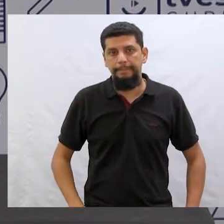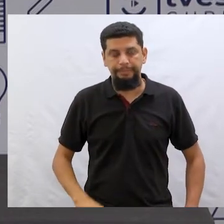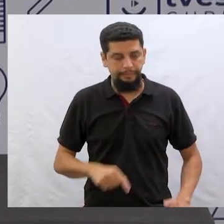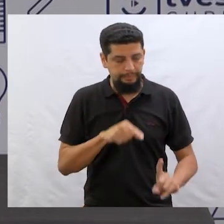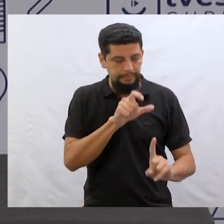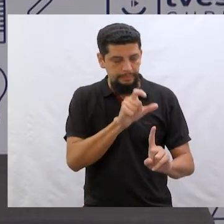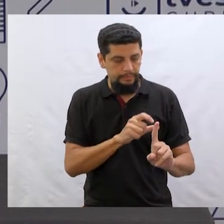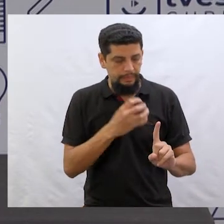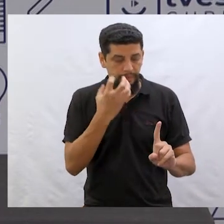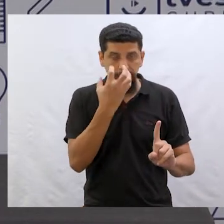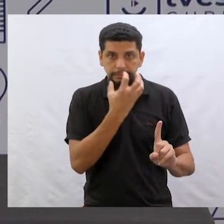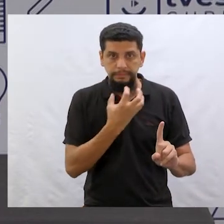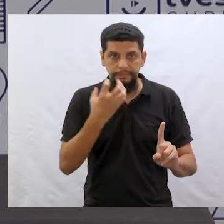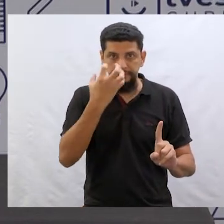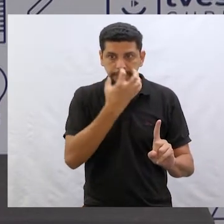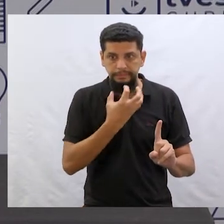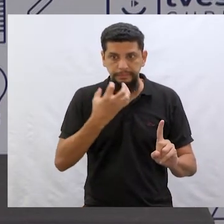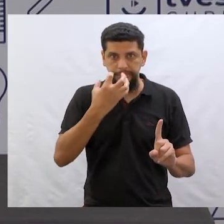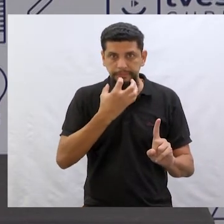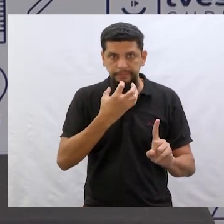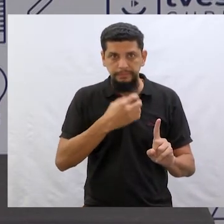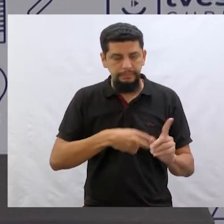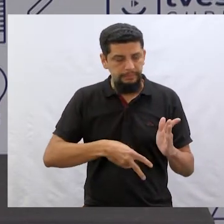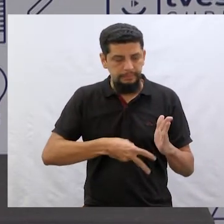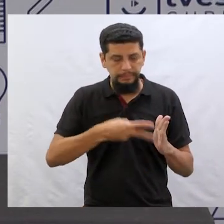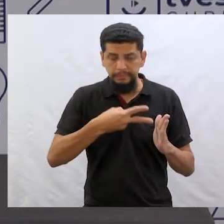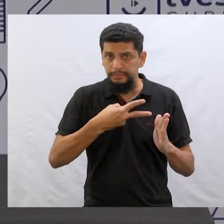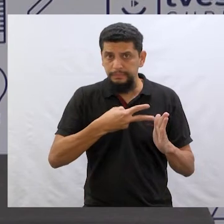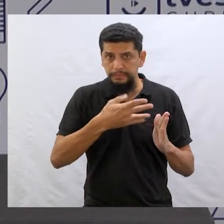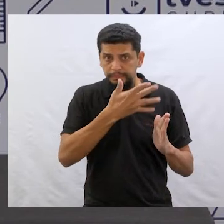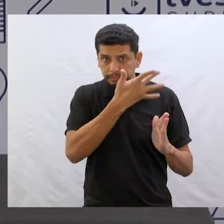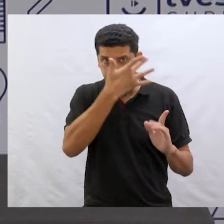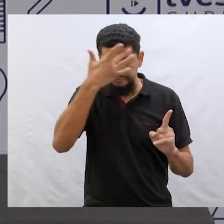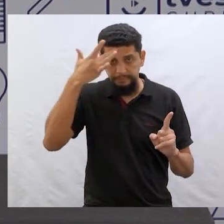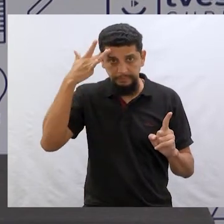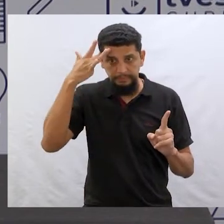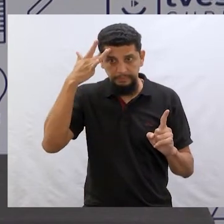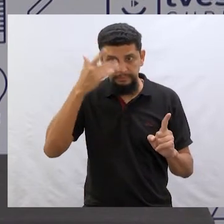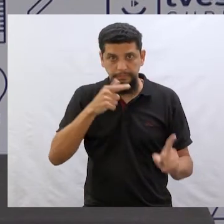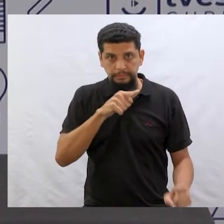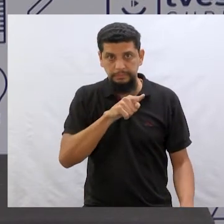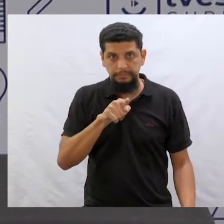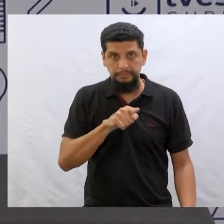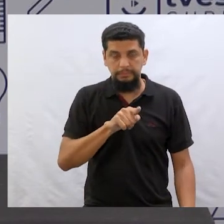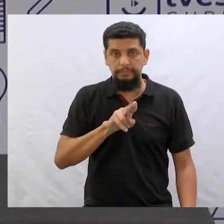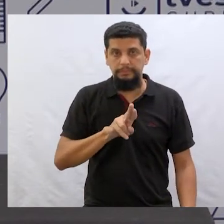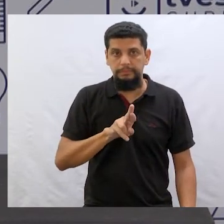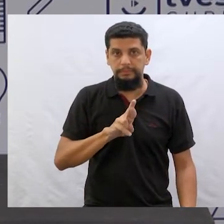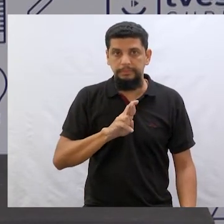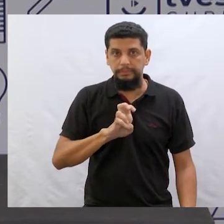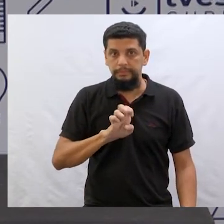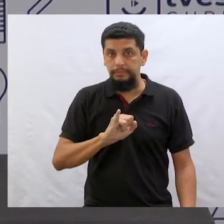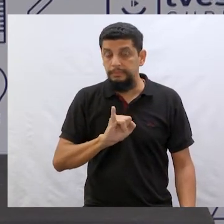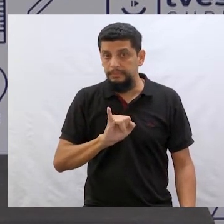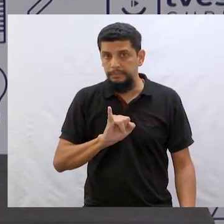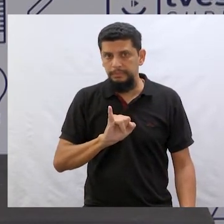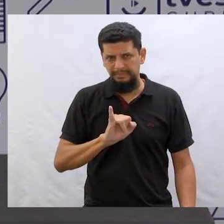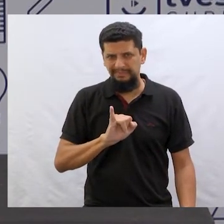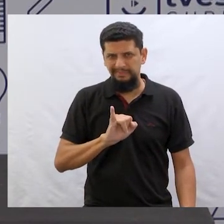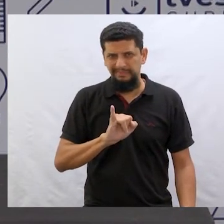é que o cantor está falando na segunda pessoa. És o rei.